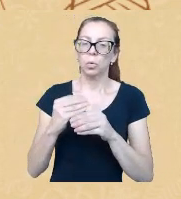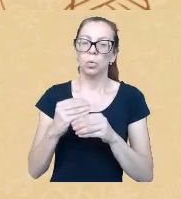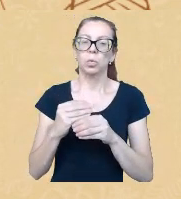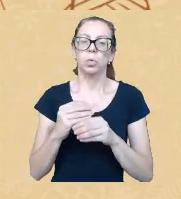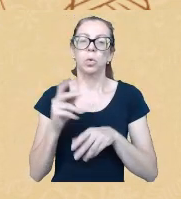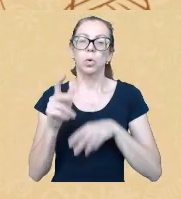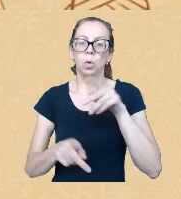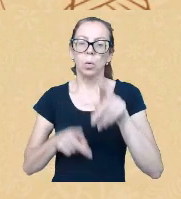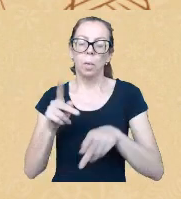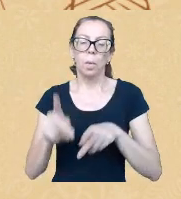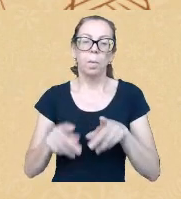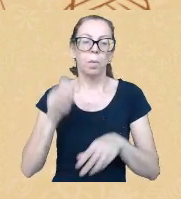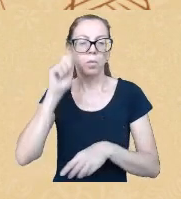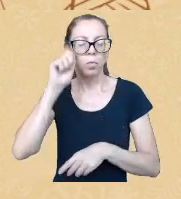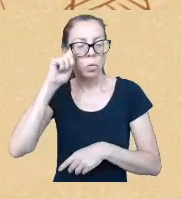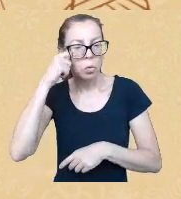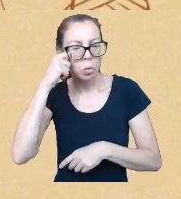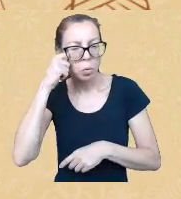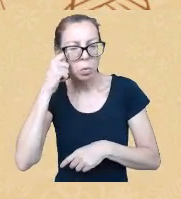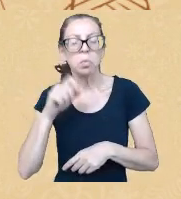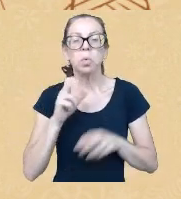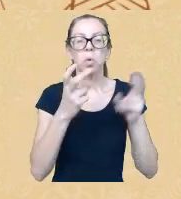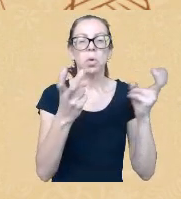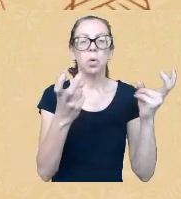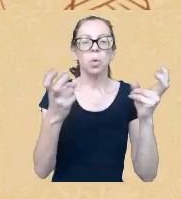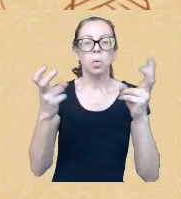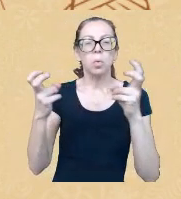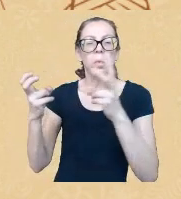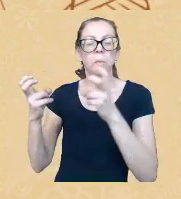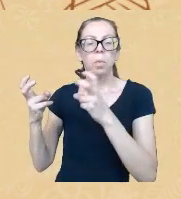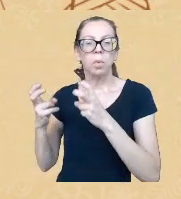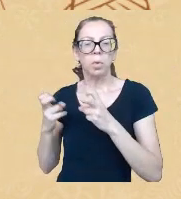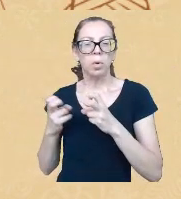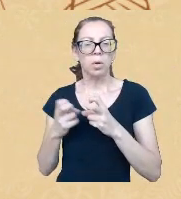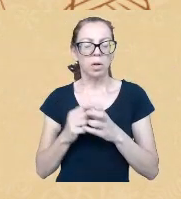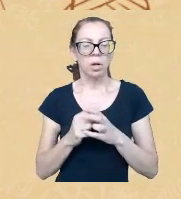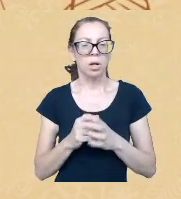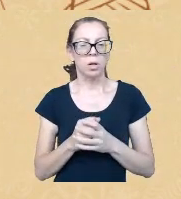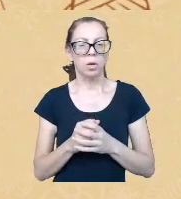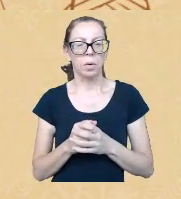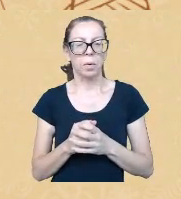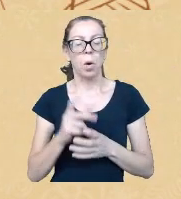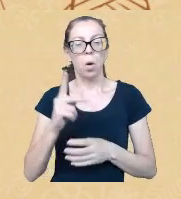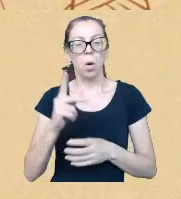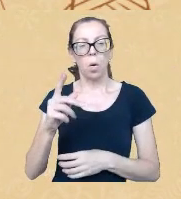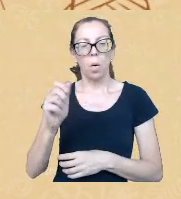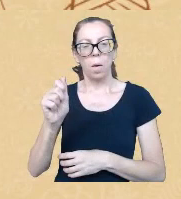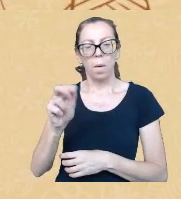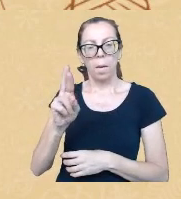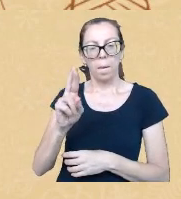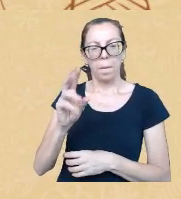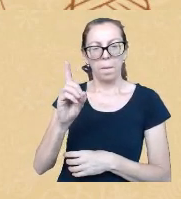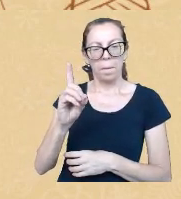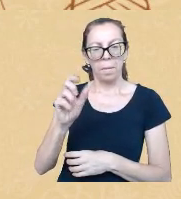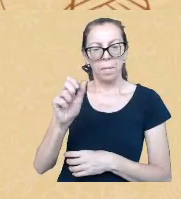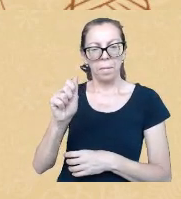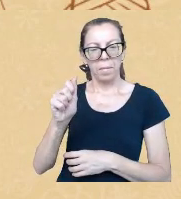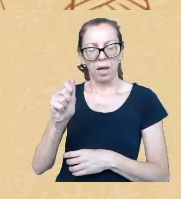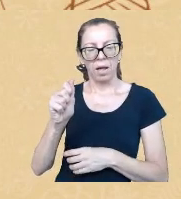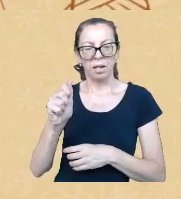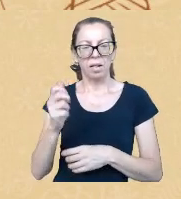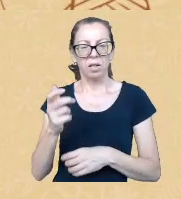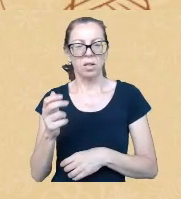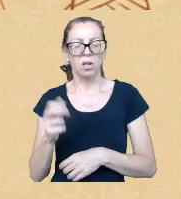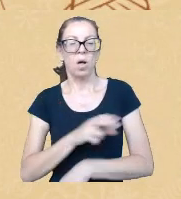observa é que o termo pardo ele não tem sido utilizado apenas como uma forma racista de se referir a pessoas negras